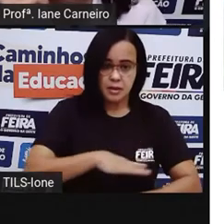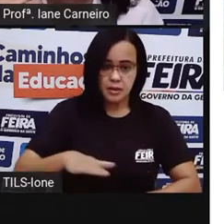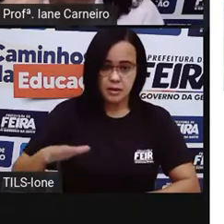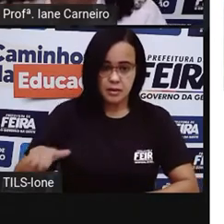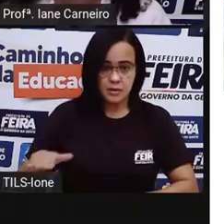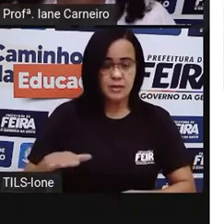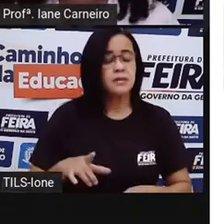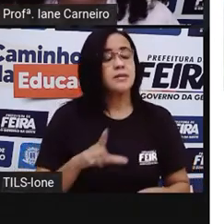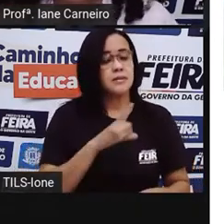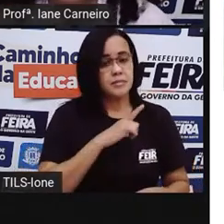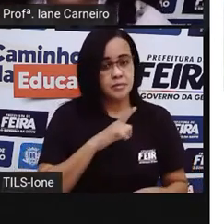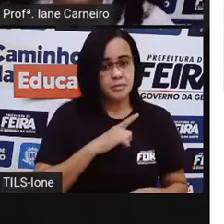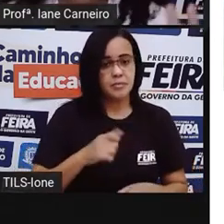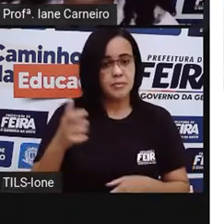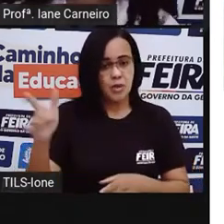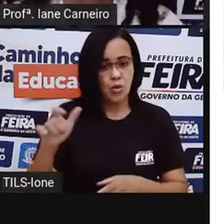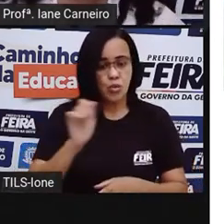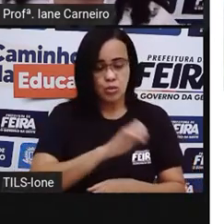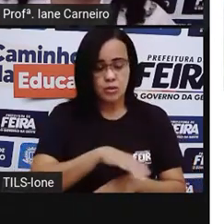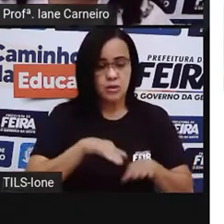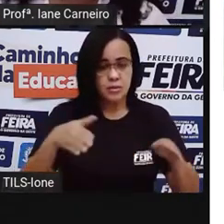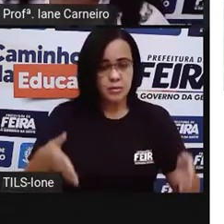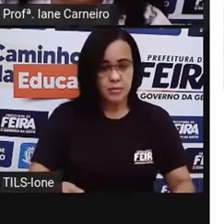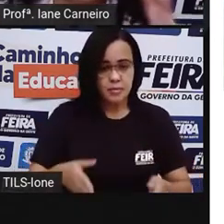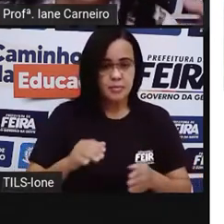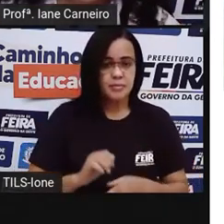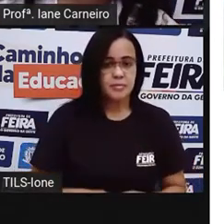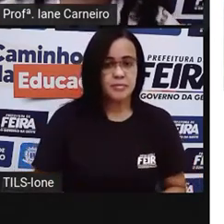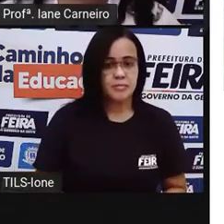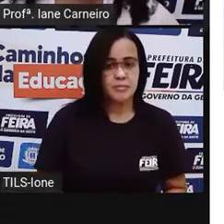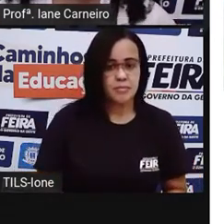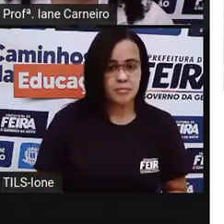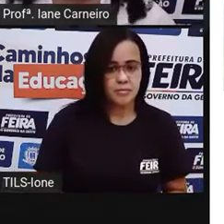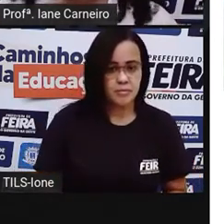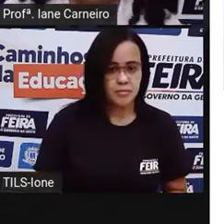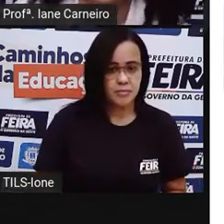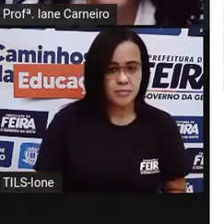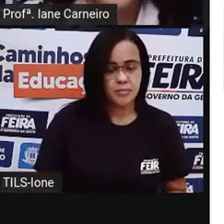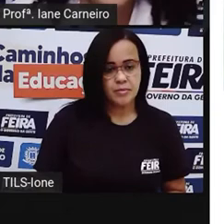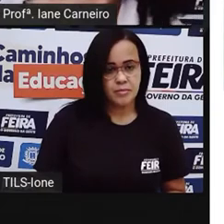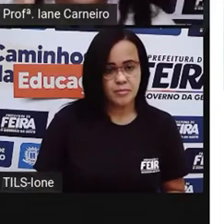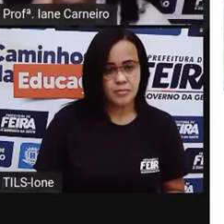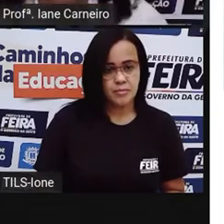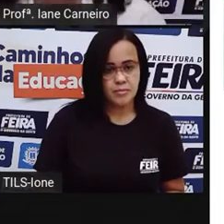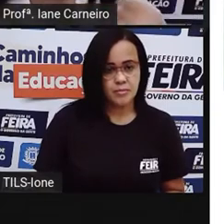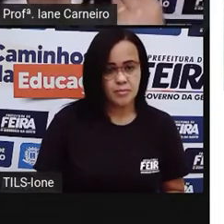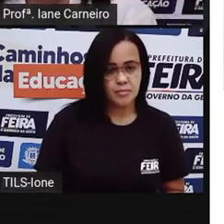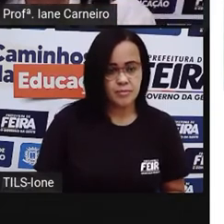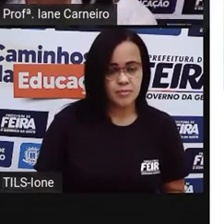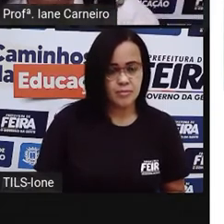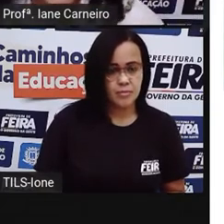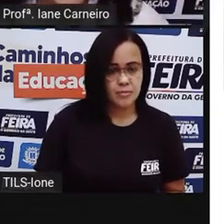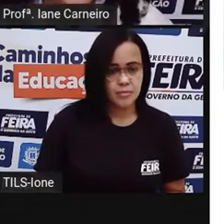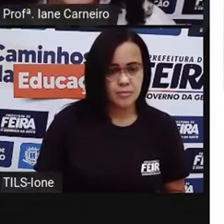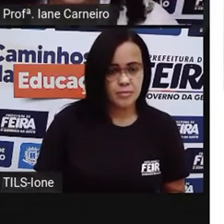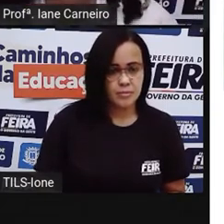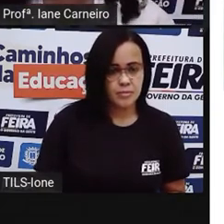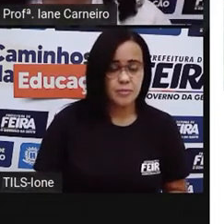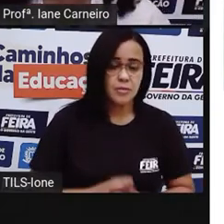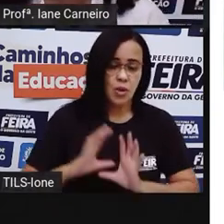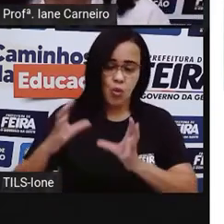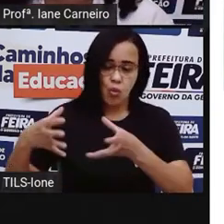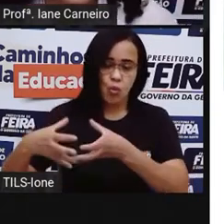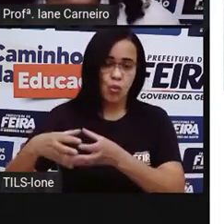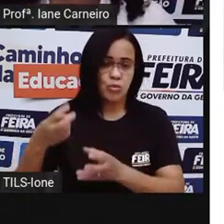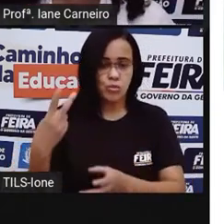de crianças, né? E aí, essa forma de organização, a pró pode formar grupos de dois, grupos de três, né? E aí